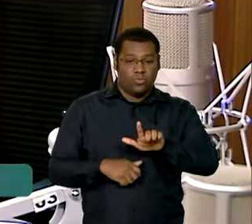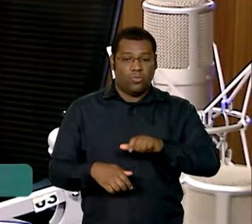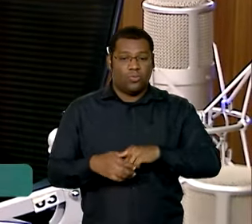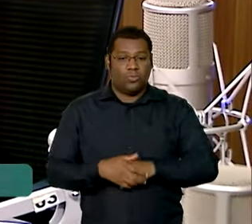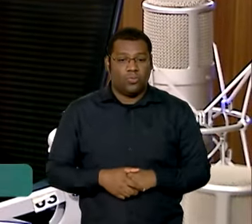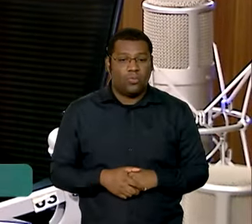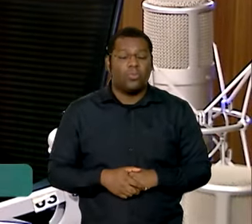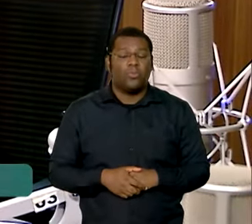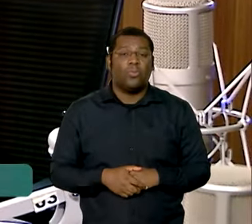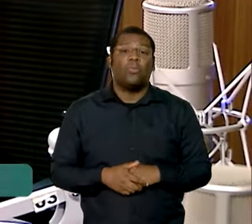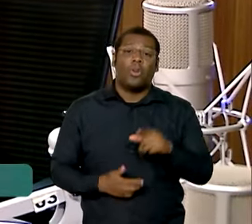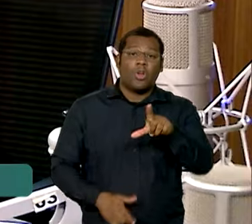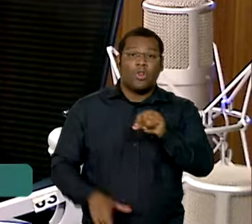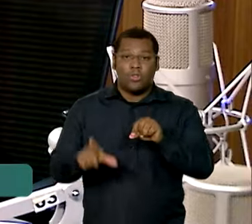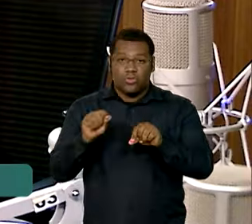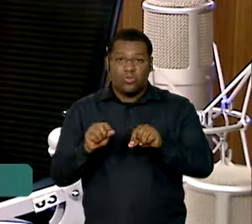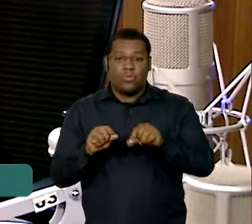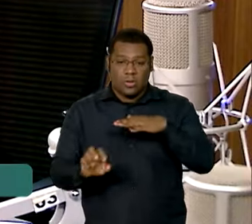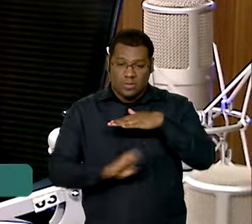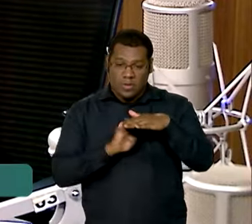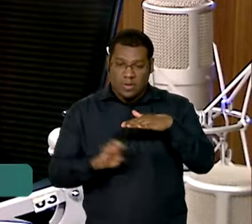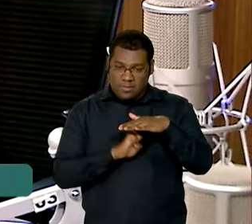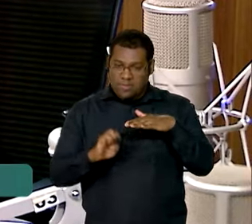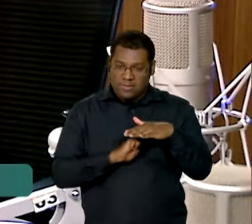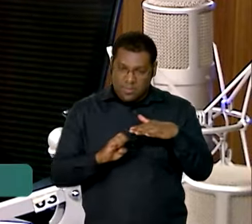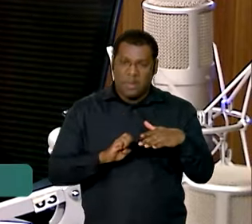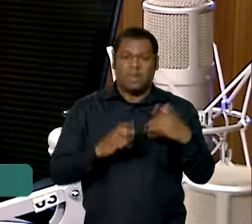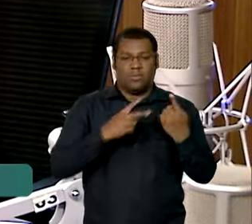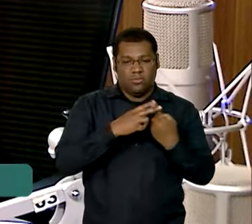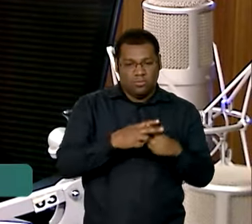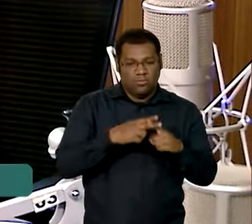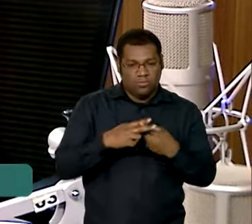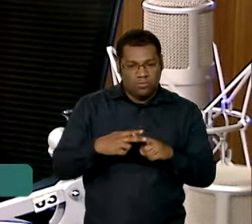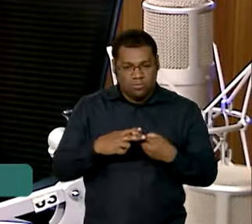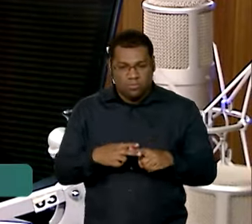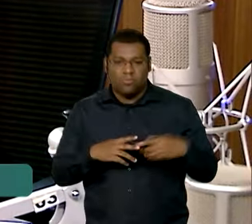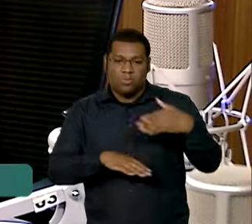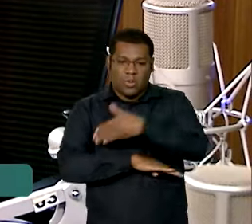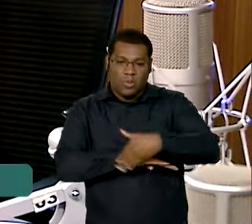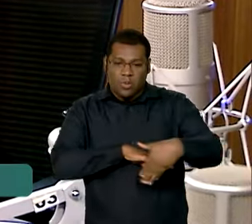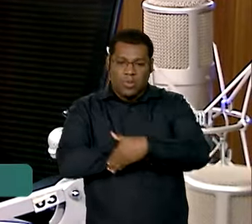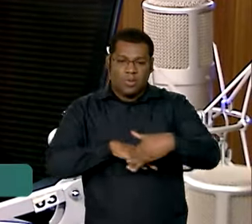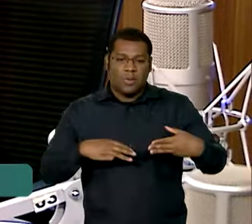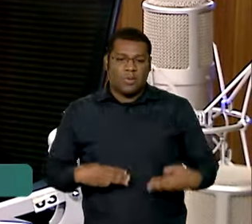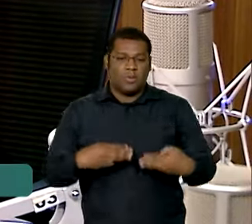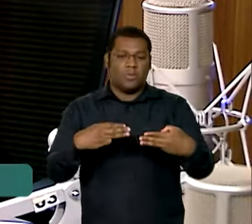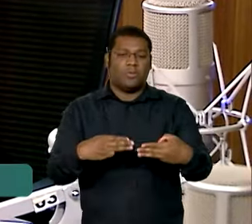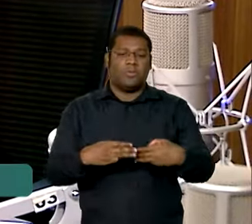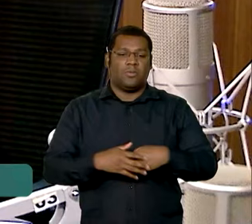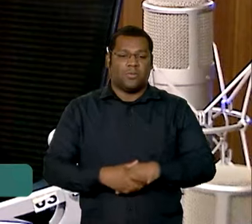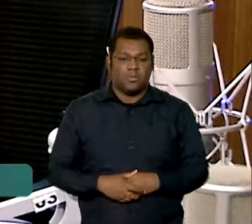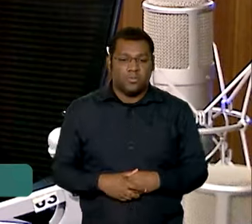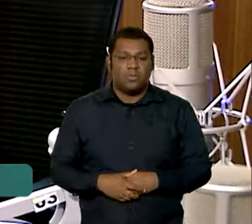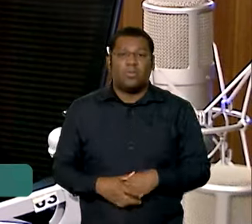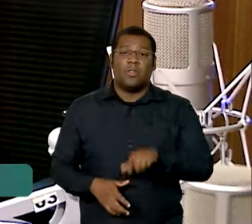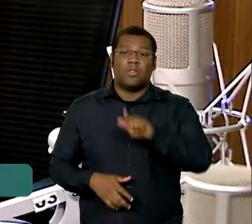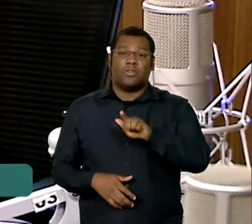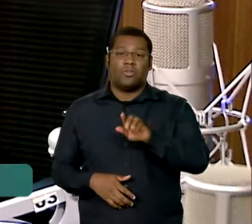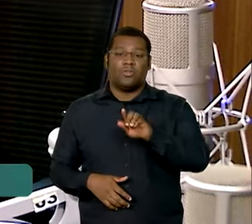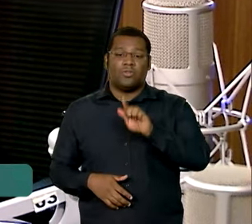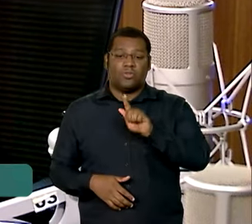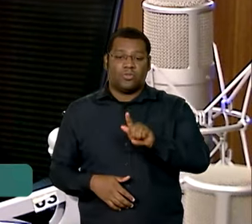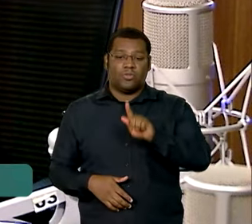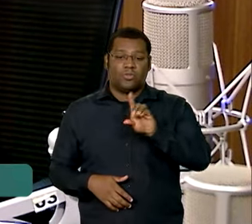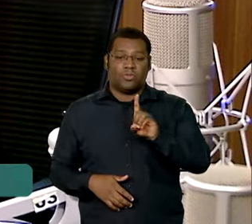tenha sido feita essa seleção e a gente imagina que a apresentação do projeto para o GDF, que é o GDF responsável